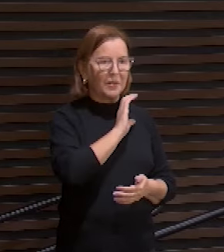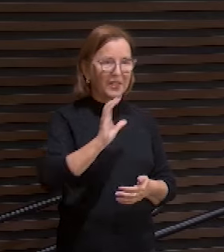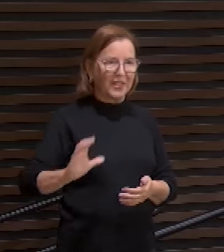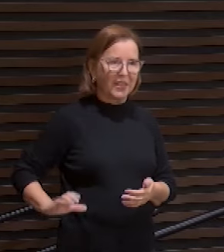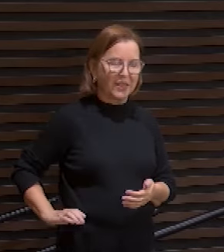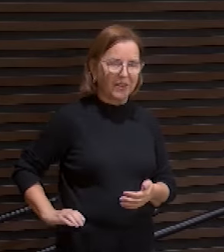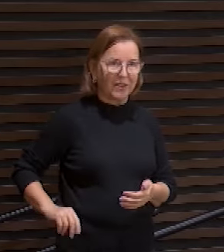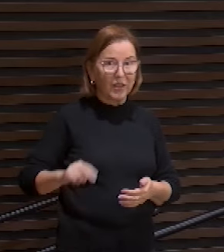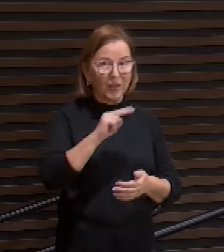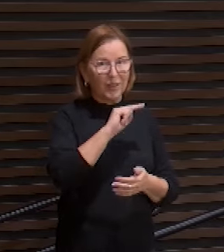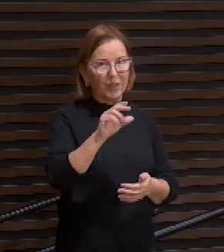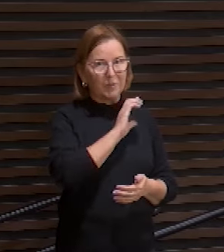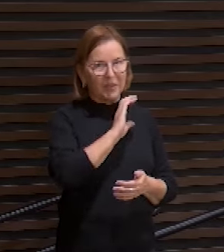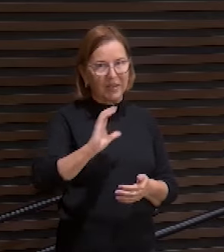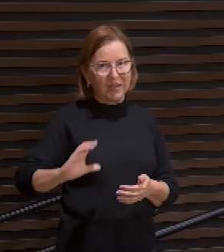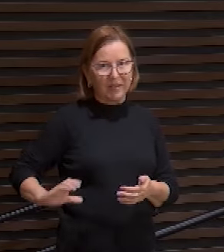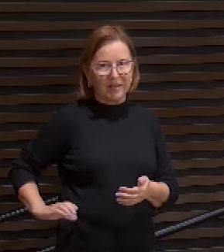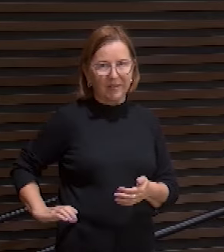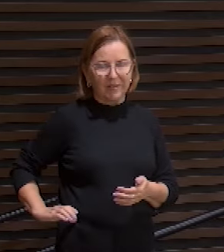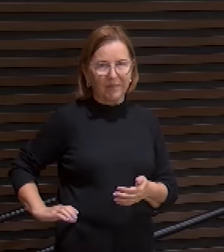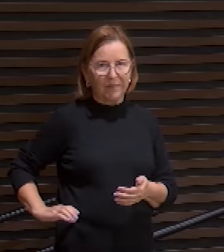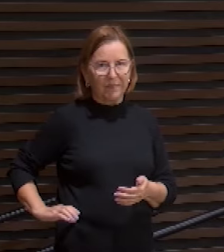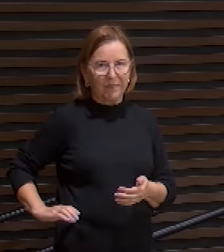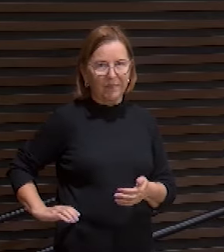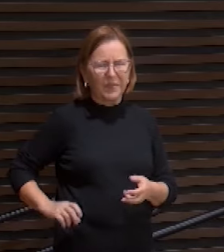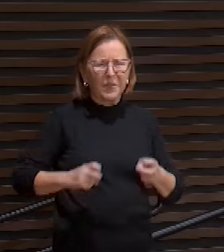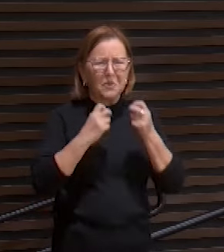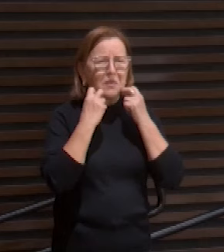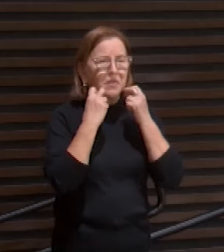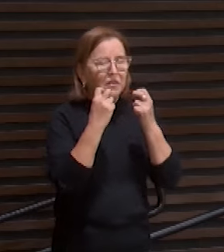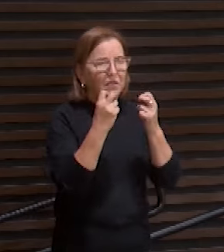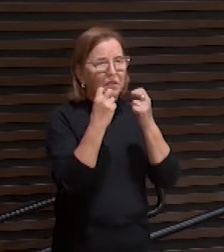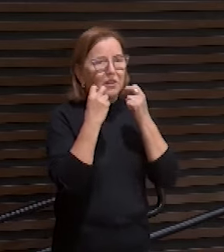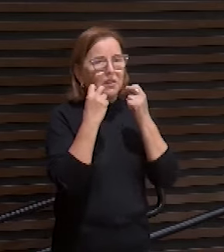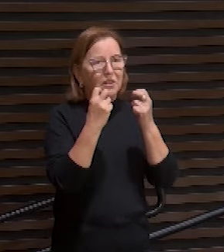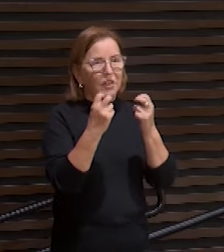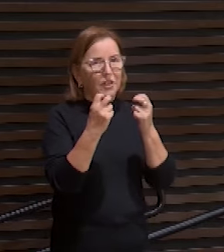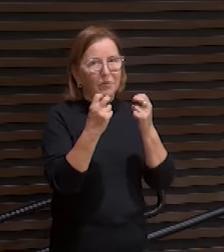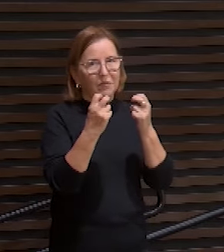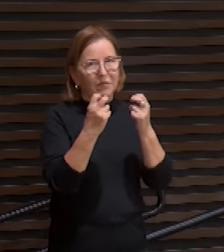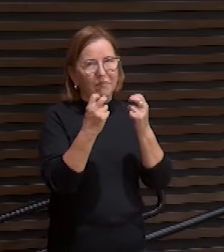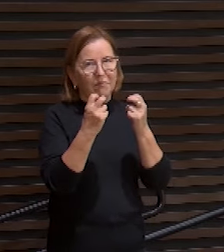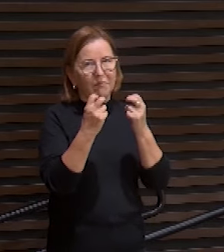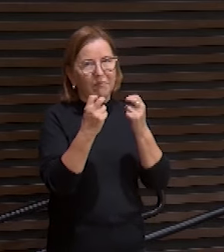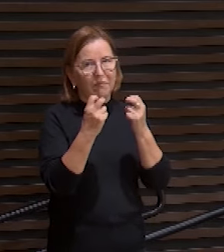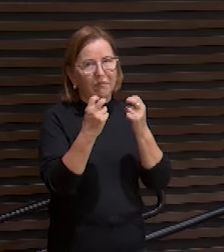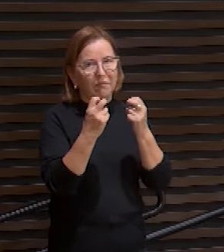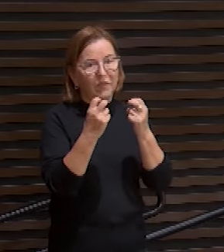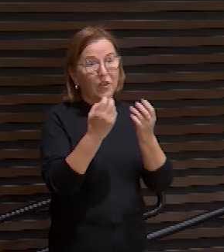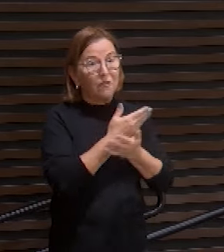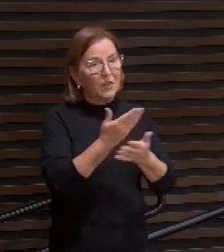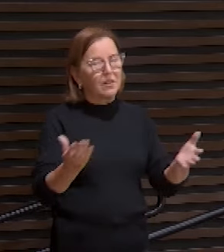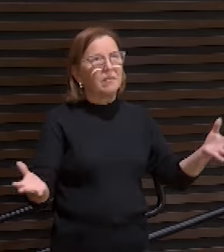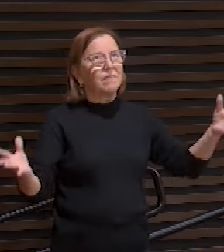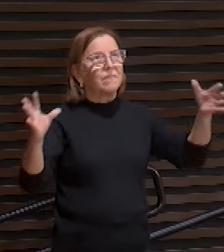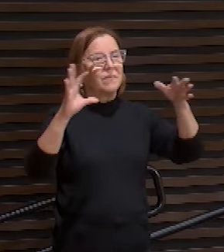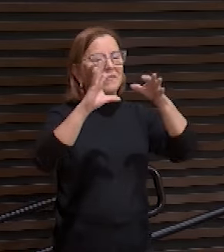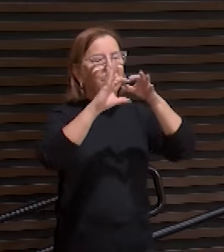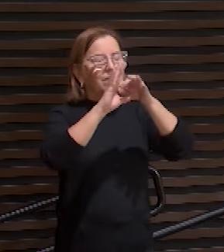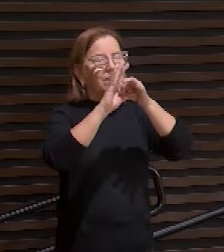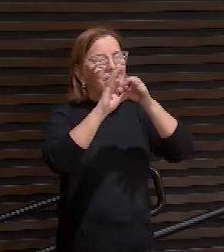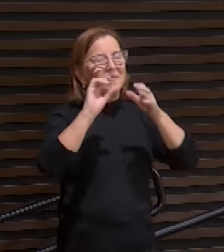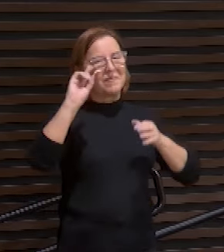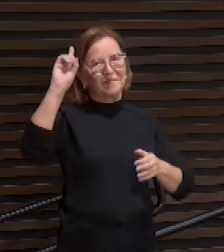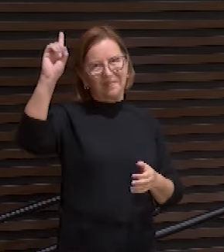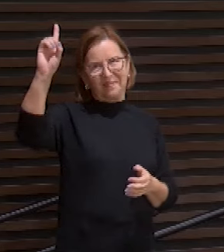em nome de Cristo pois vos rogamos que vos reconcilieis com Deus